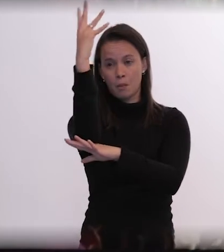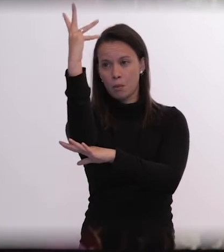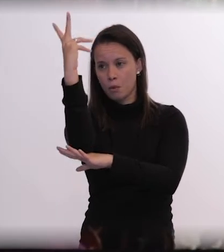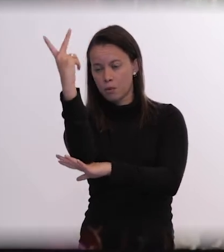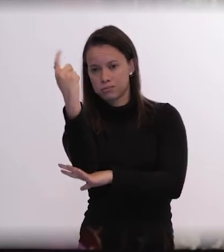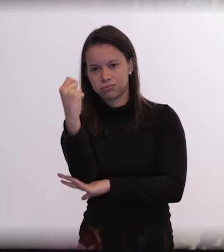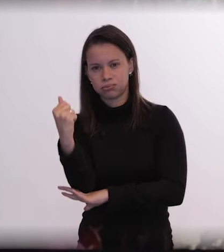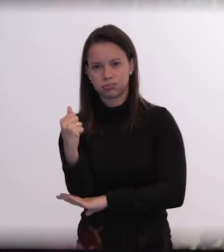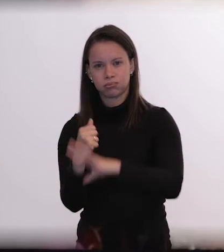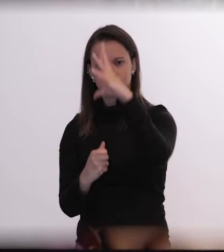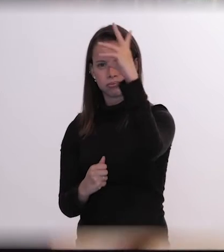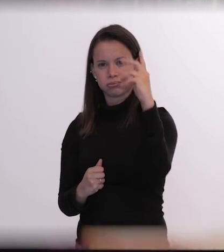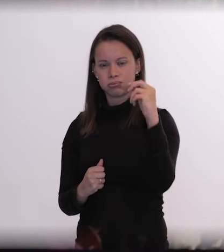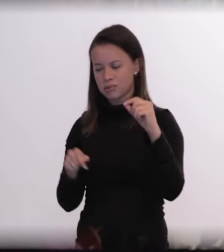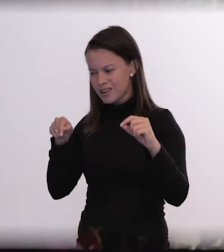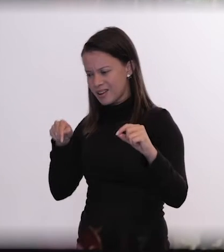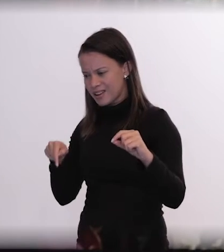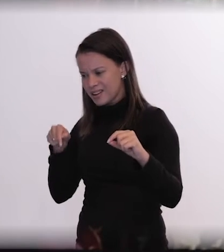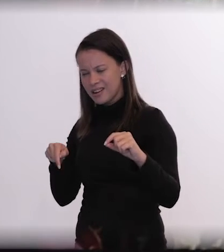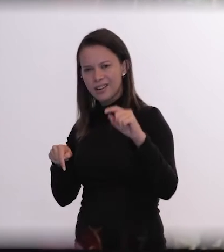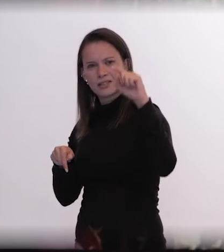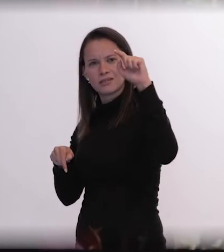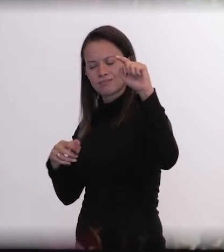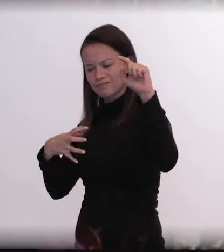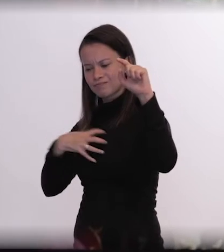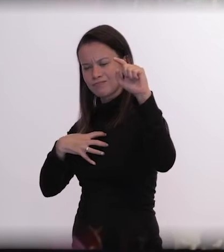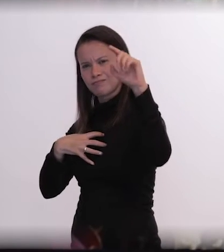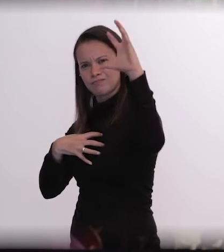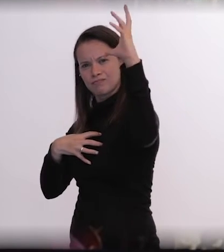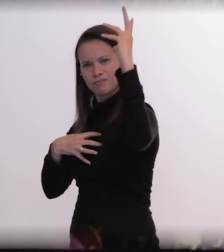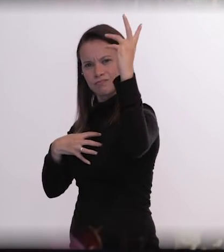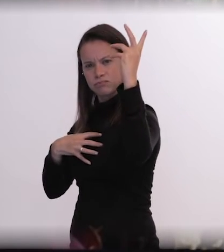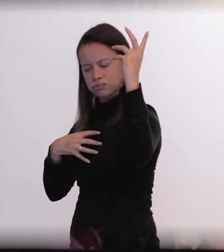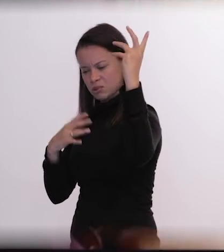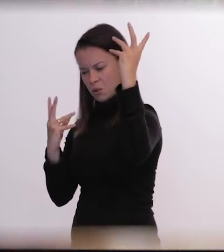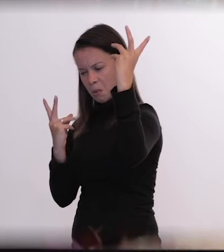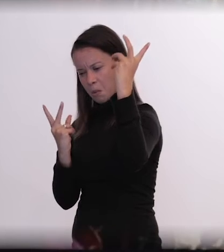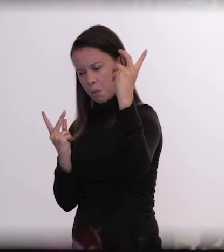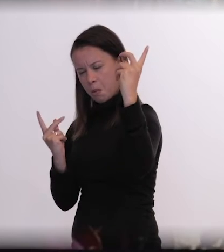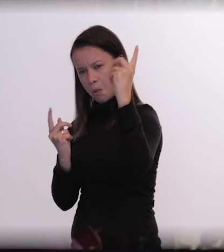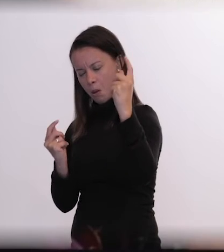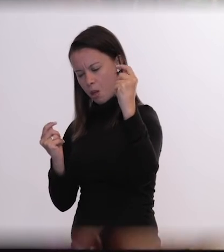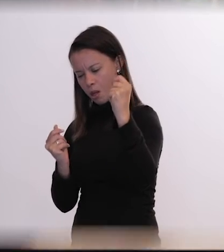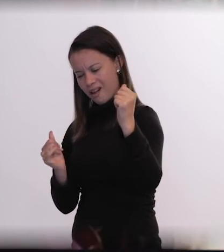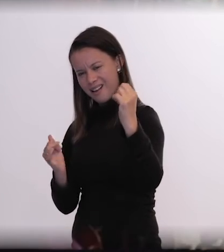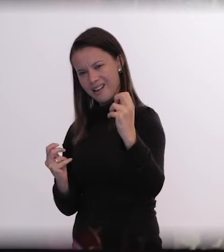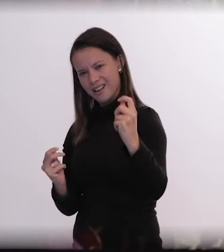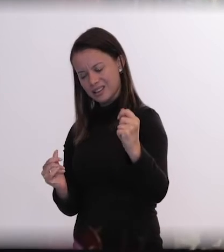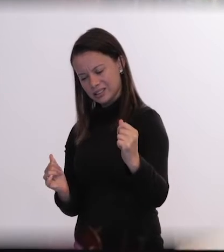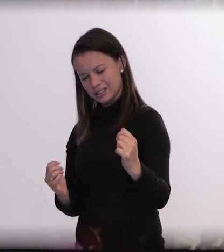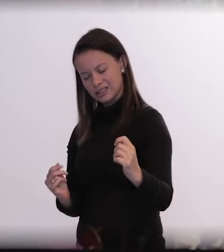E quando pessoas da floresta são destruídas, elas também são pessoas floresta que